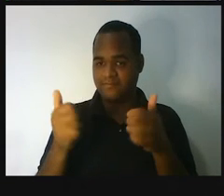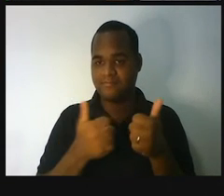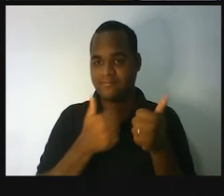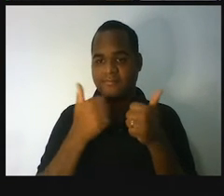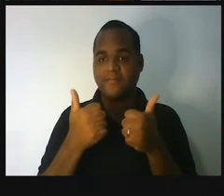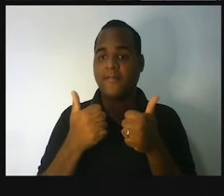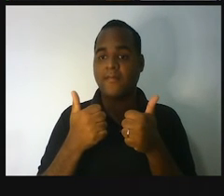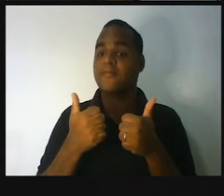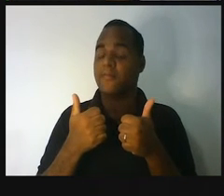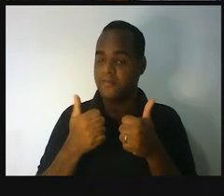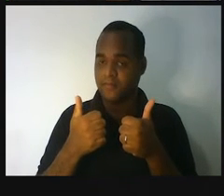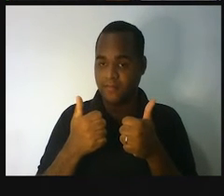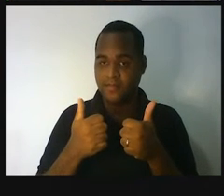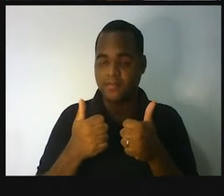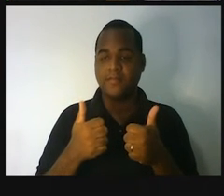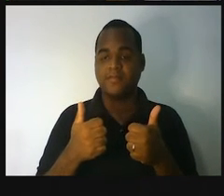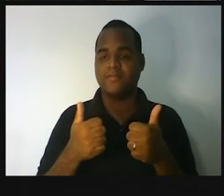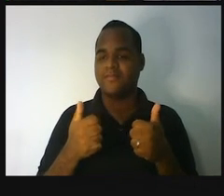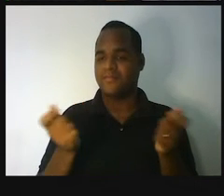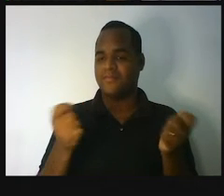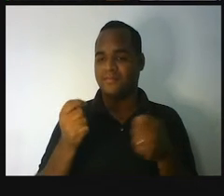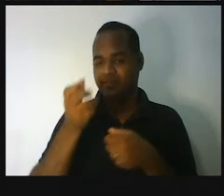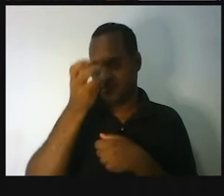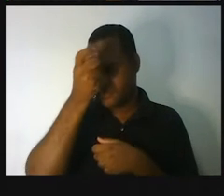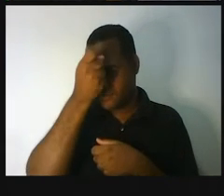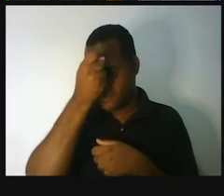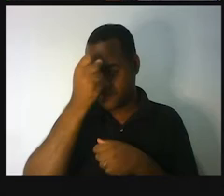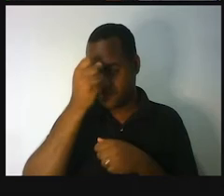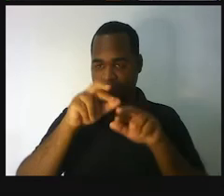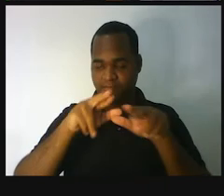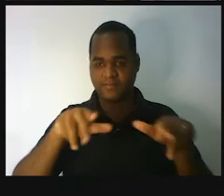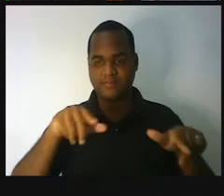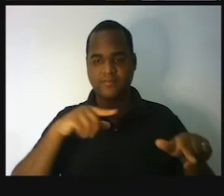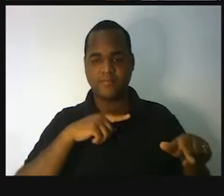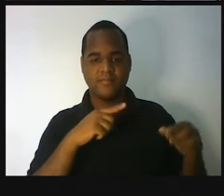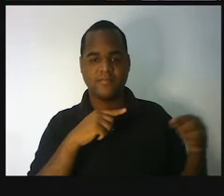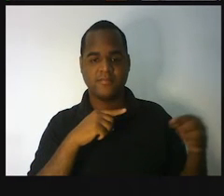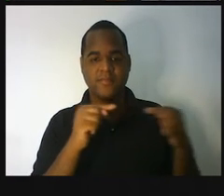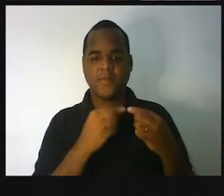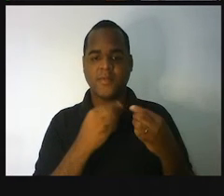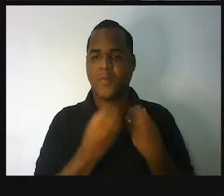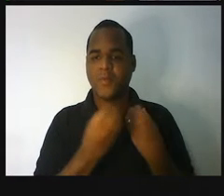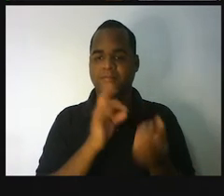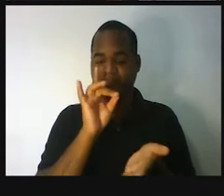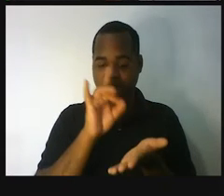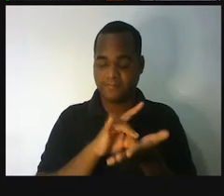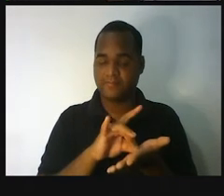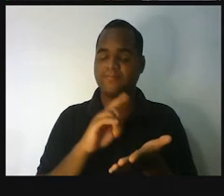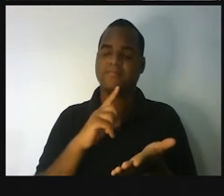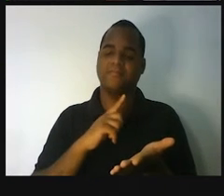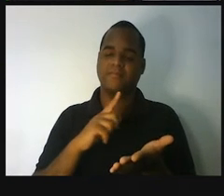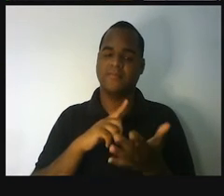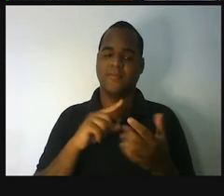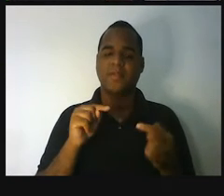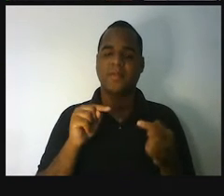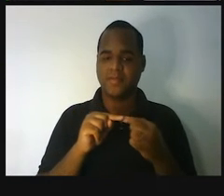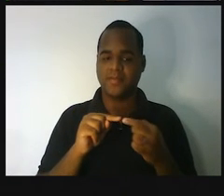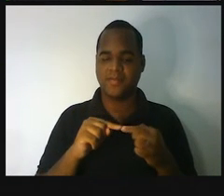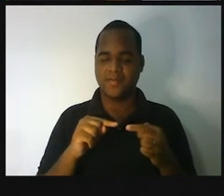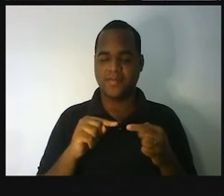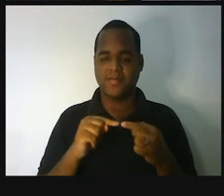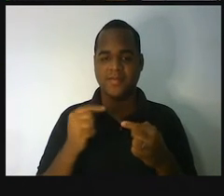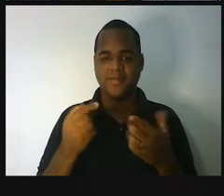Então, vamos lá. Então, vamos aprender isso. Só que a gente vai aprender isso de uma forma prática. Tá bom? Eu vou trazer ali